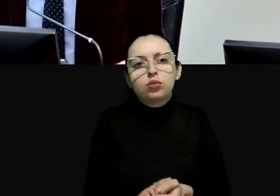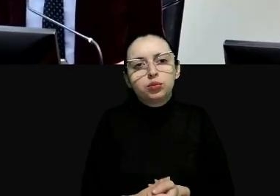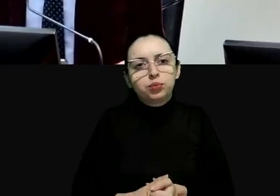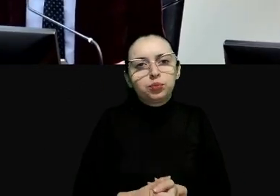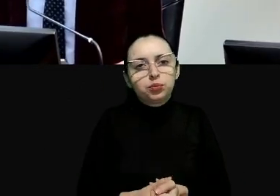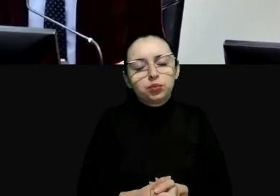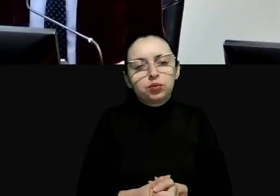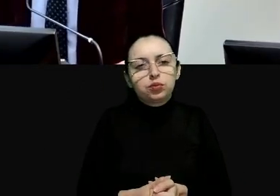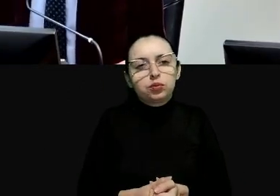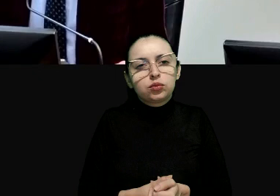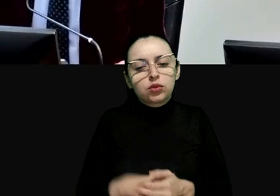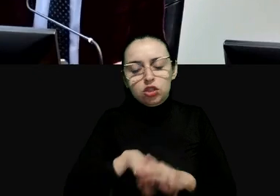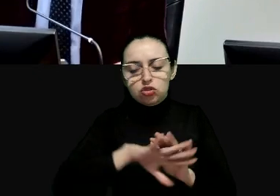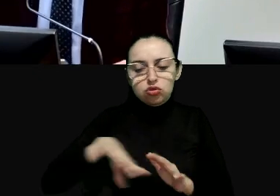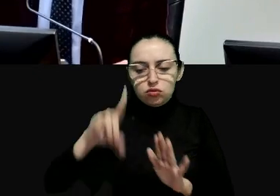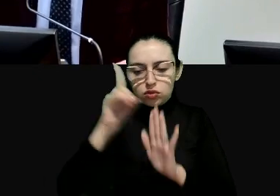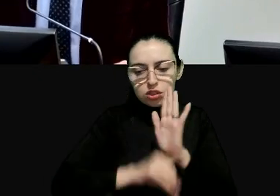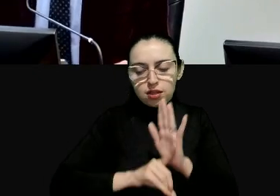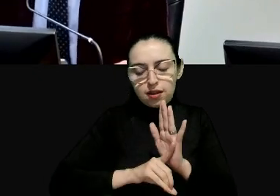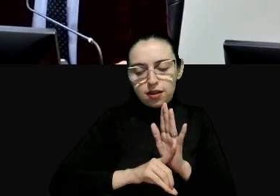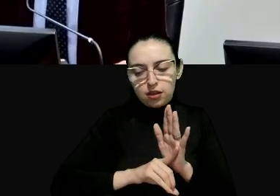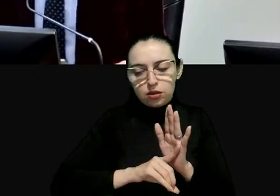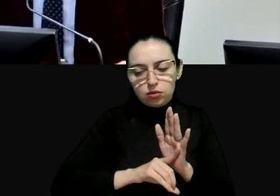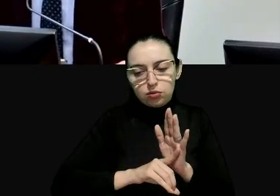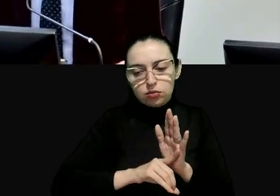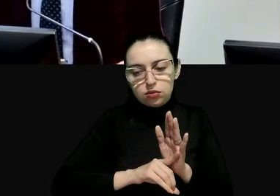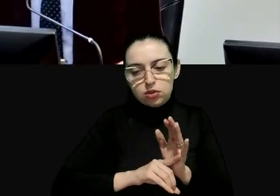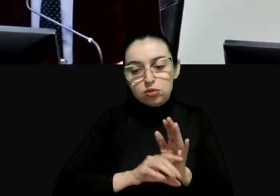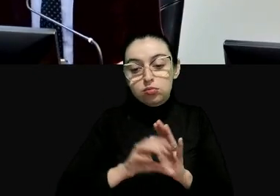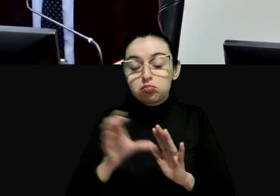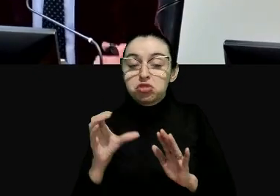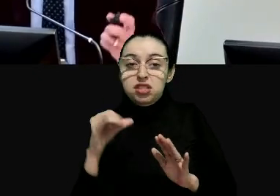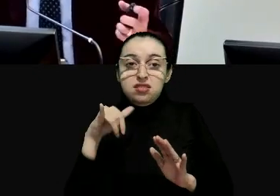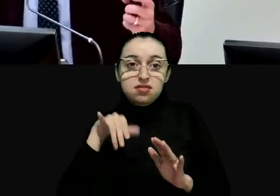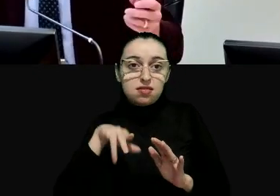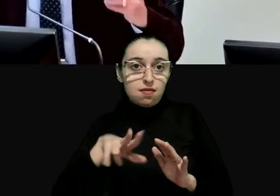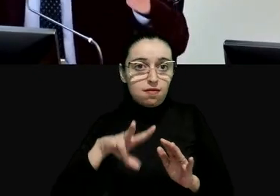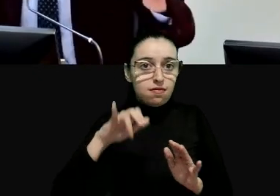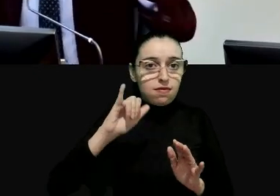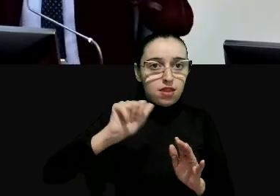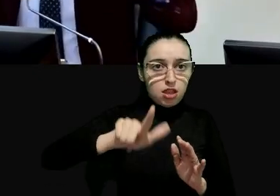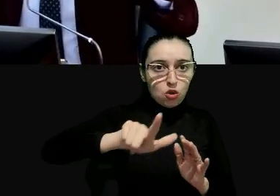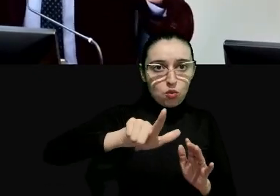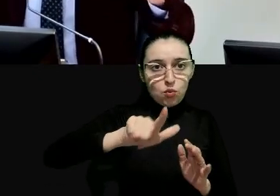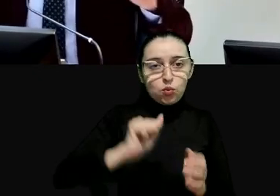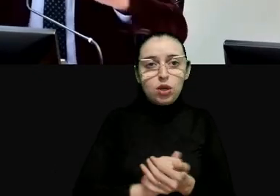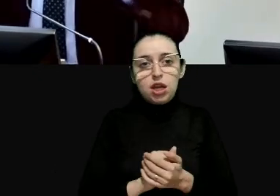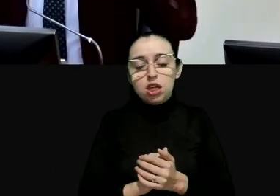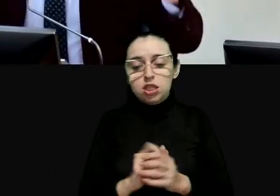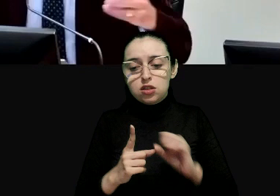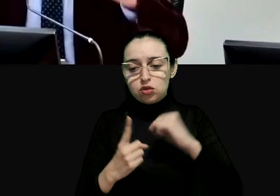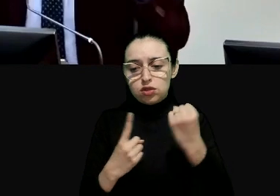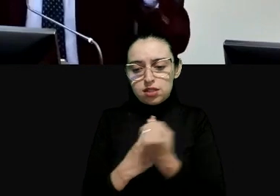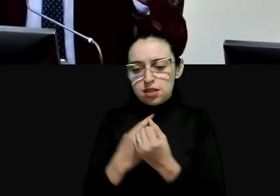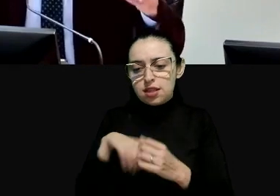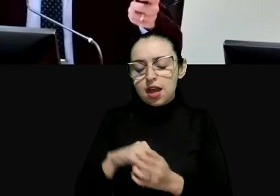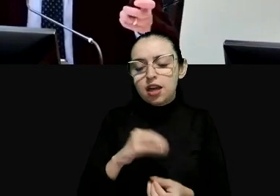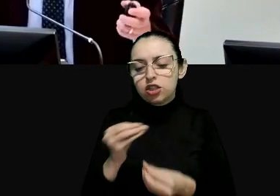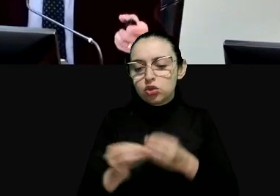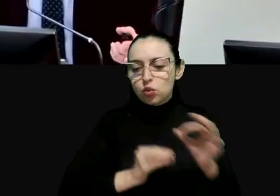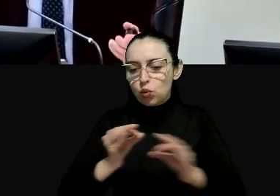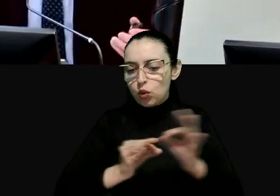há um direito autônomo é dizer o direito é sobre todo o direito civil é dizer o direito com o qual a sociedade civil